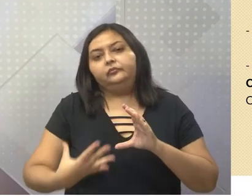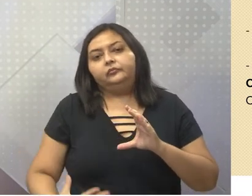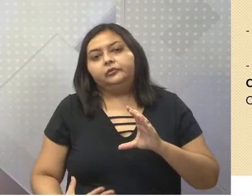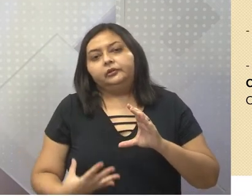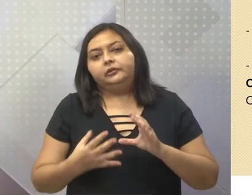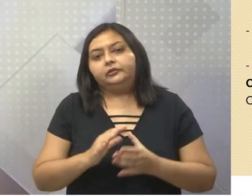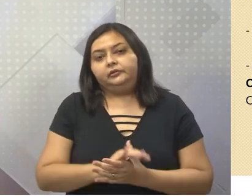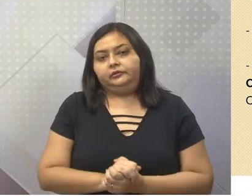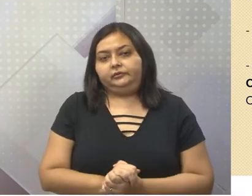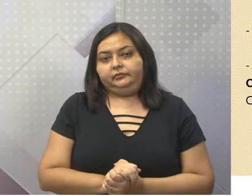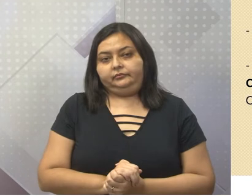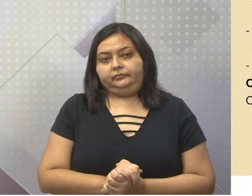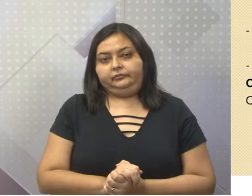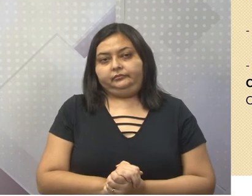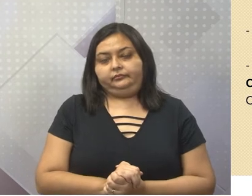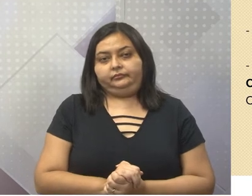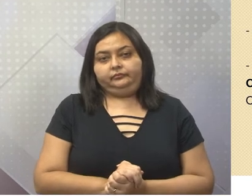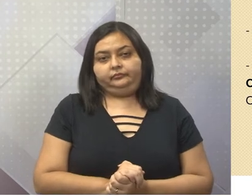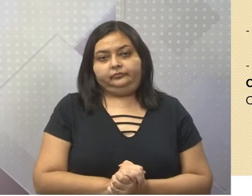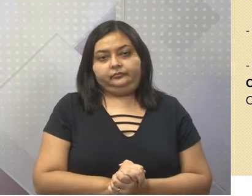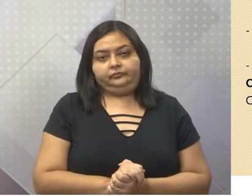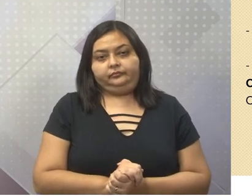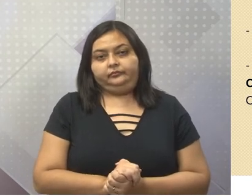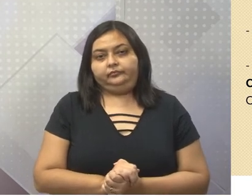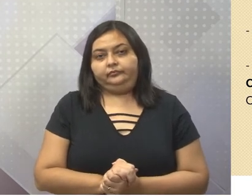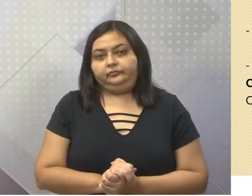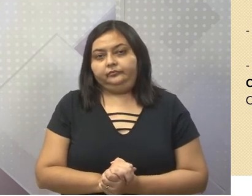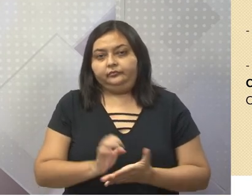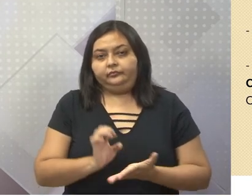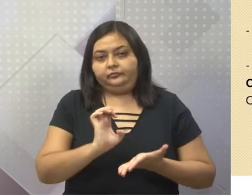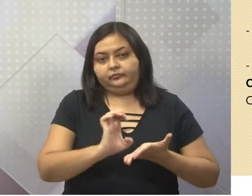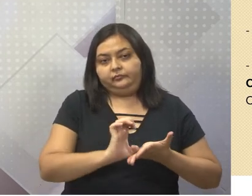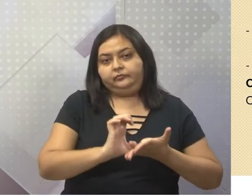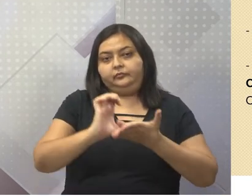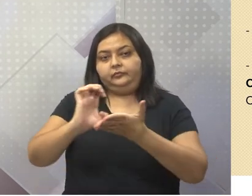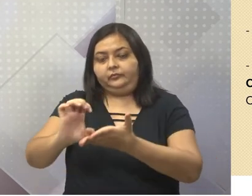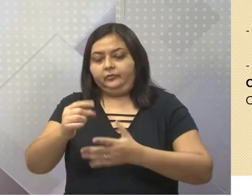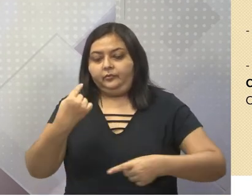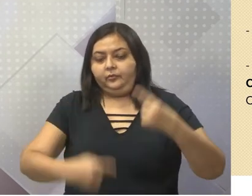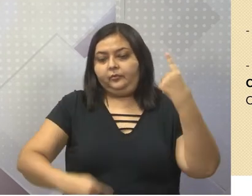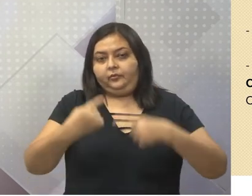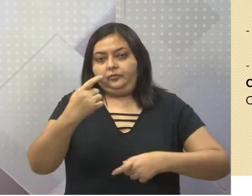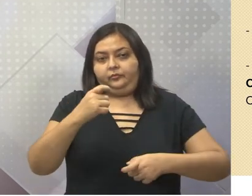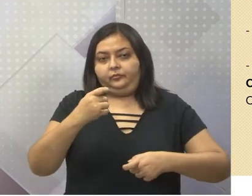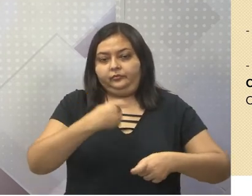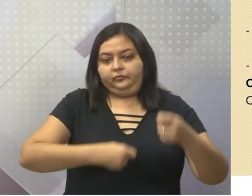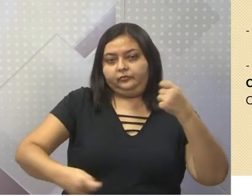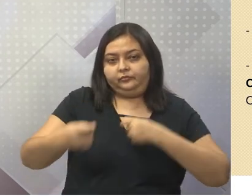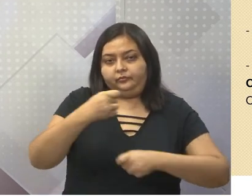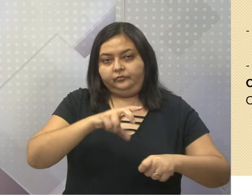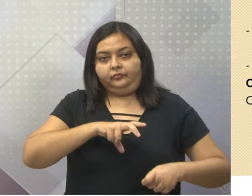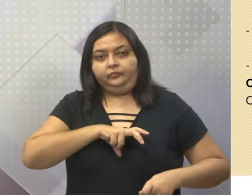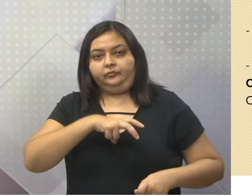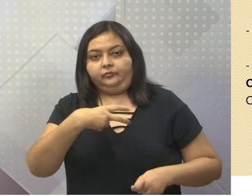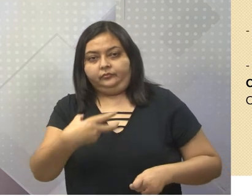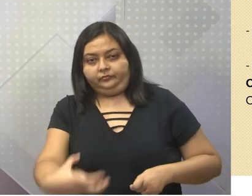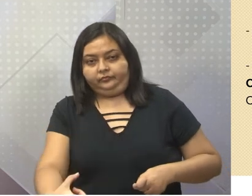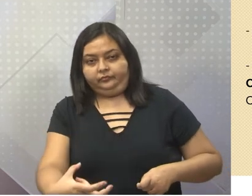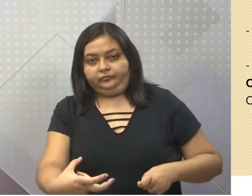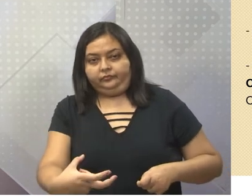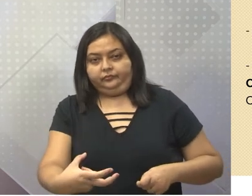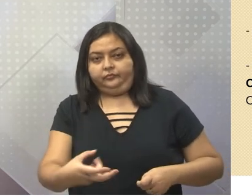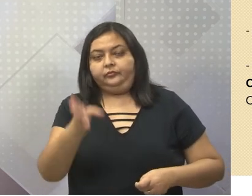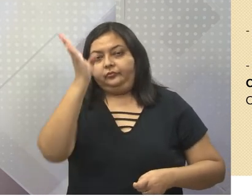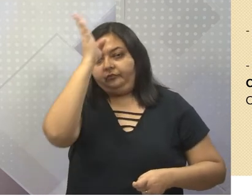causas e outros pontos também. A exploração política e econômica exercida por Portugal sobre sua principal colônia,